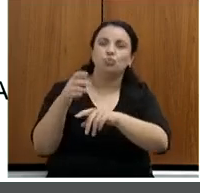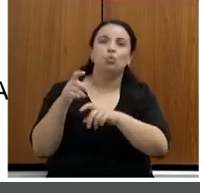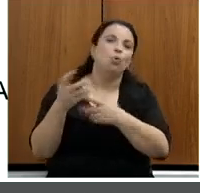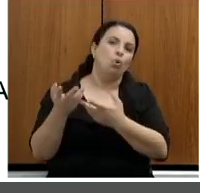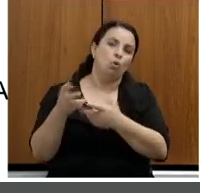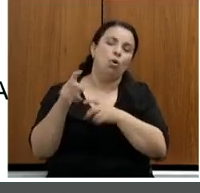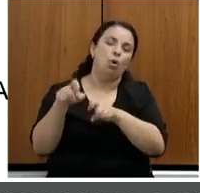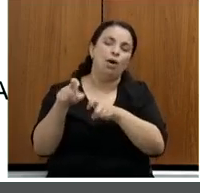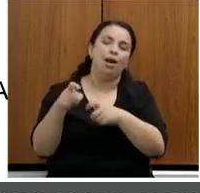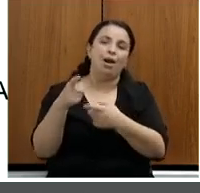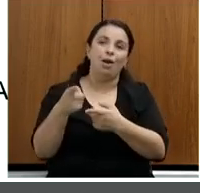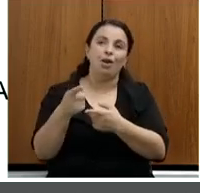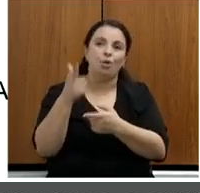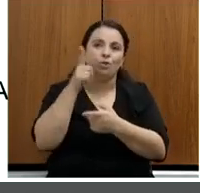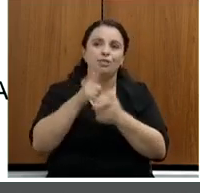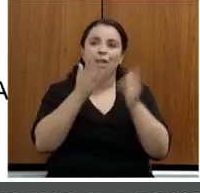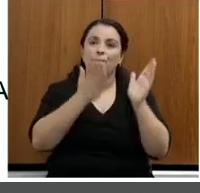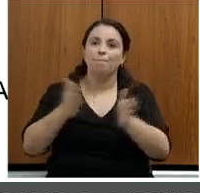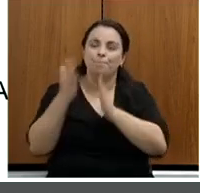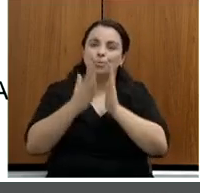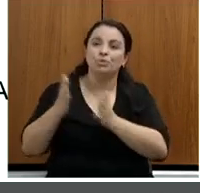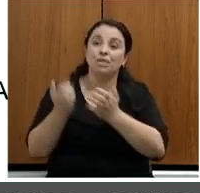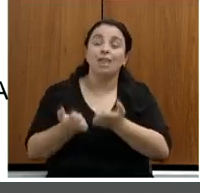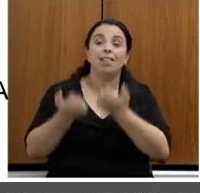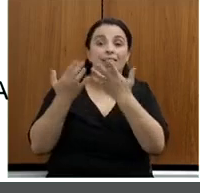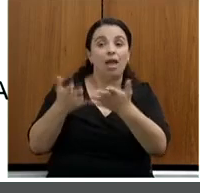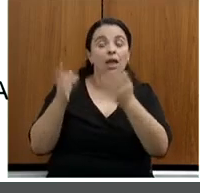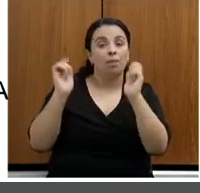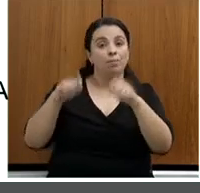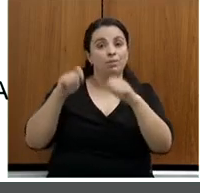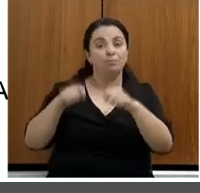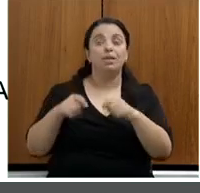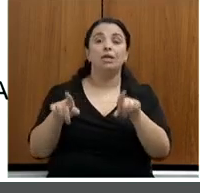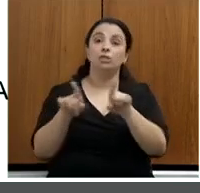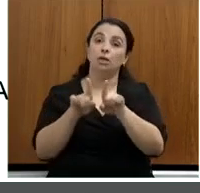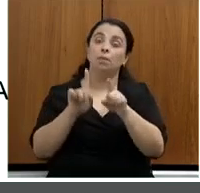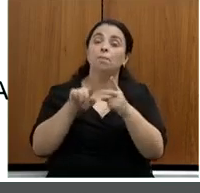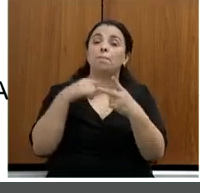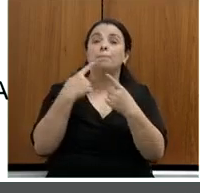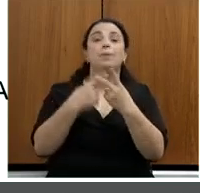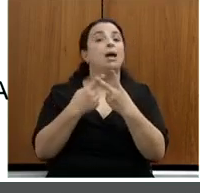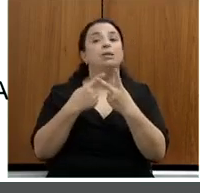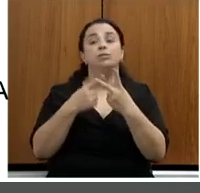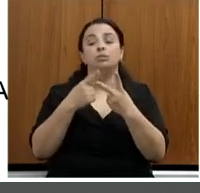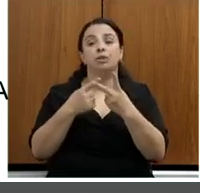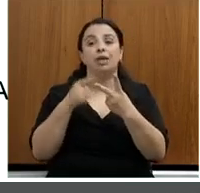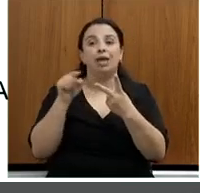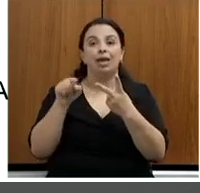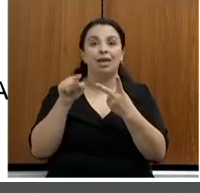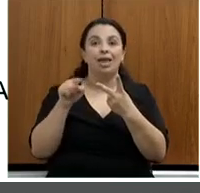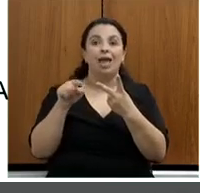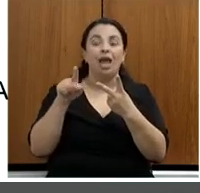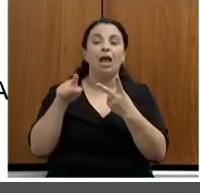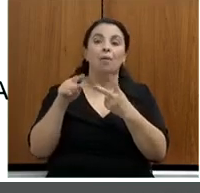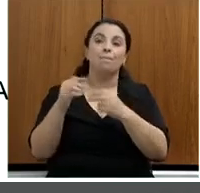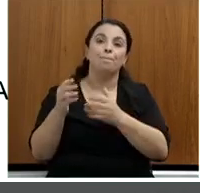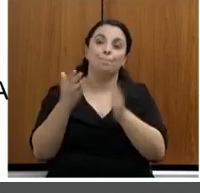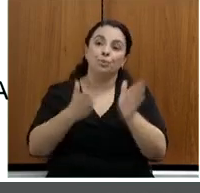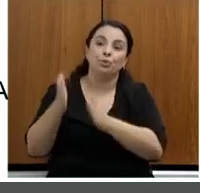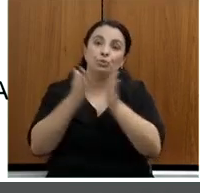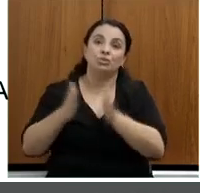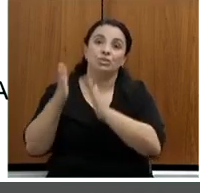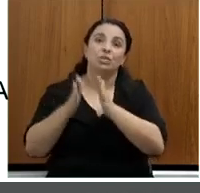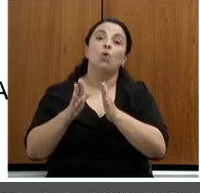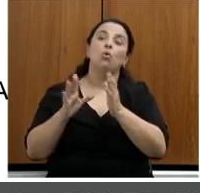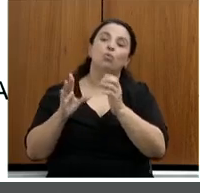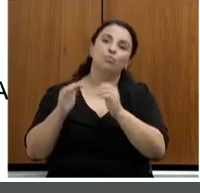de Minas Gerais depende fortemente da agricultura e proteger e produzir de forma sustentável, porque dependem